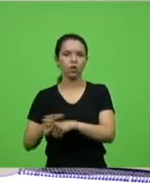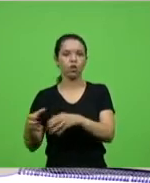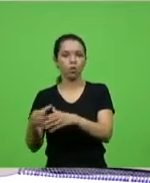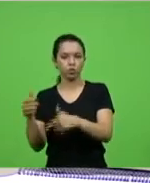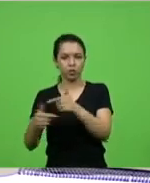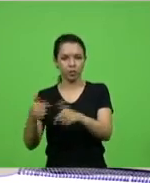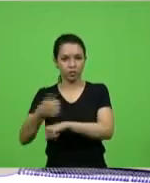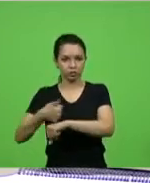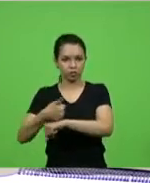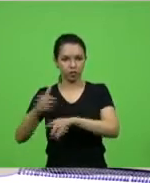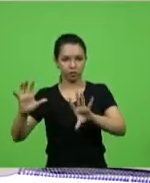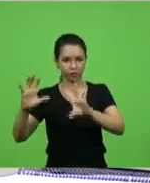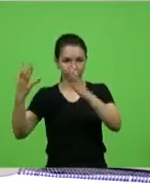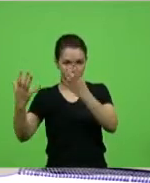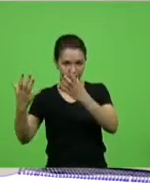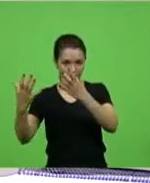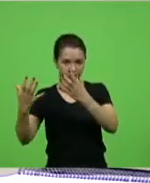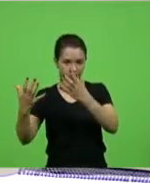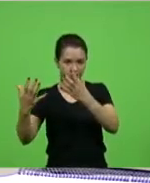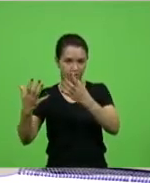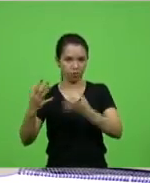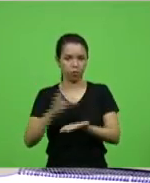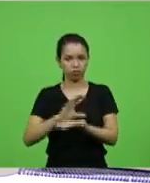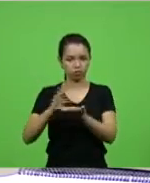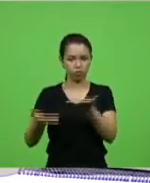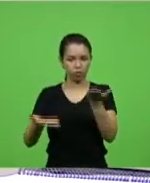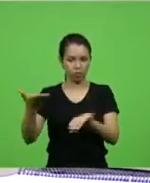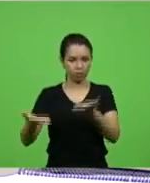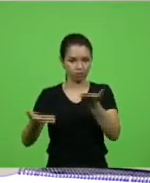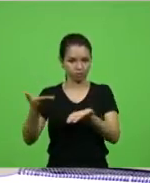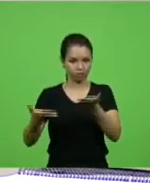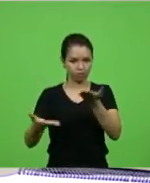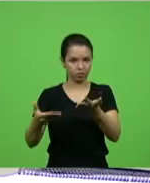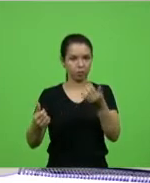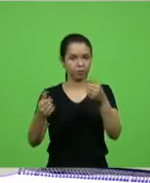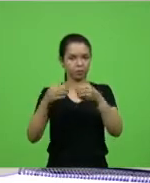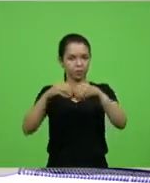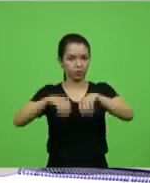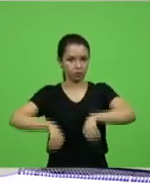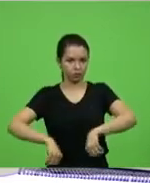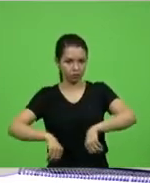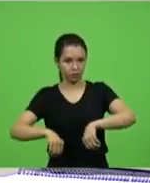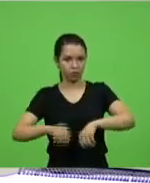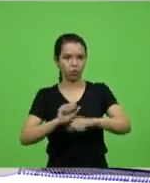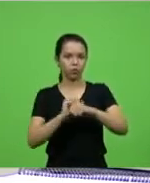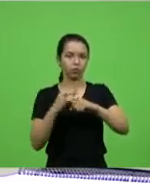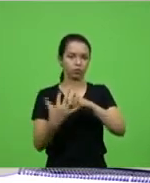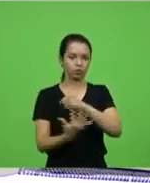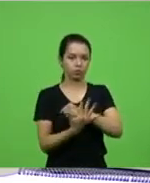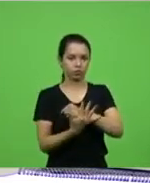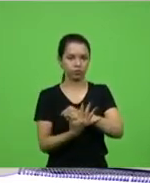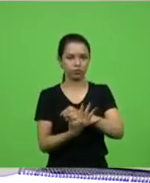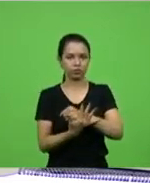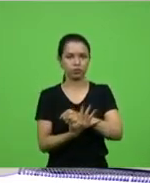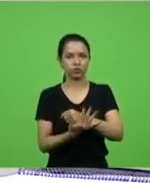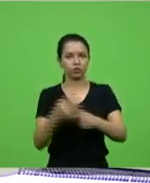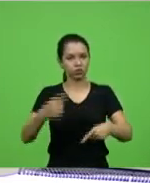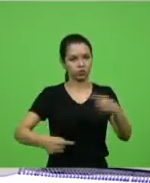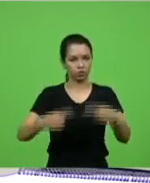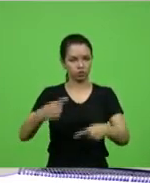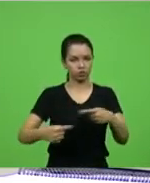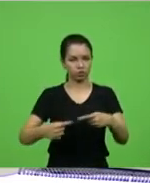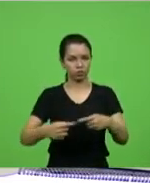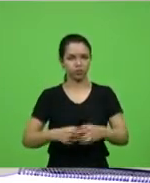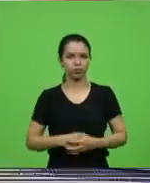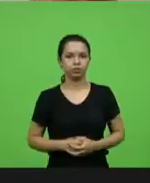medidas de combate à pandemia e eu convido 19. Eu, presidente, por favor. Marcio Machado.